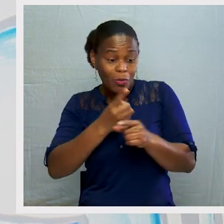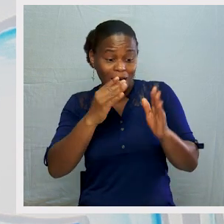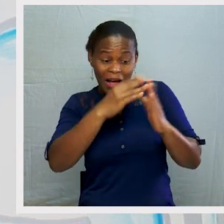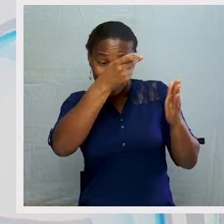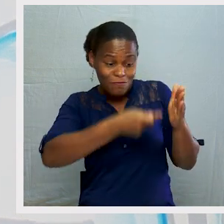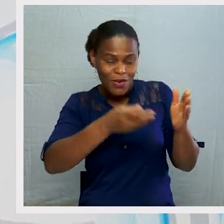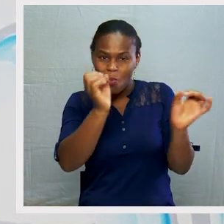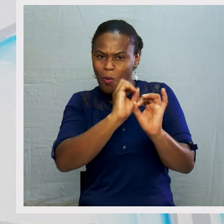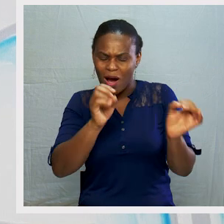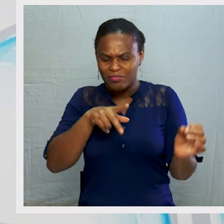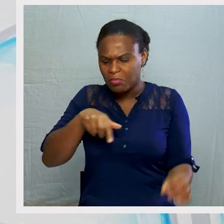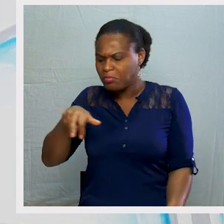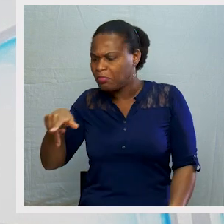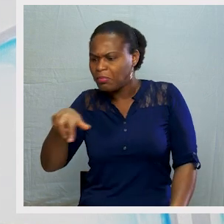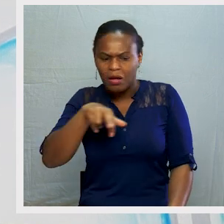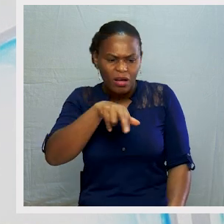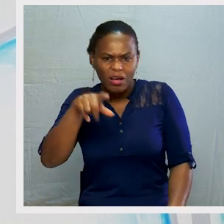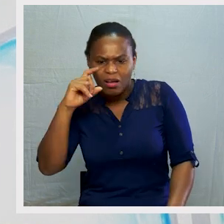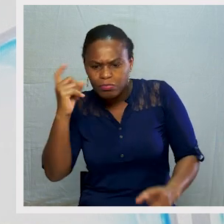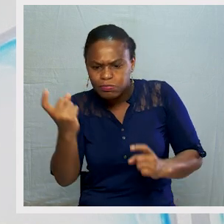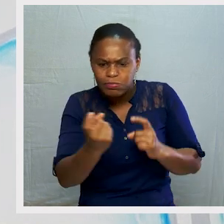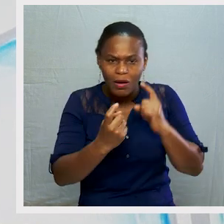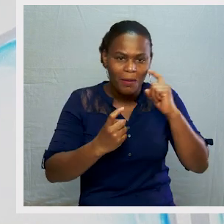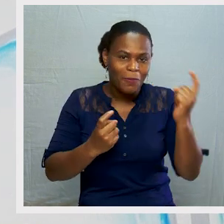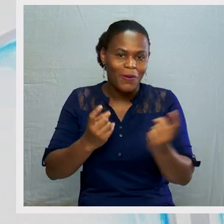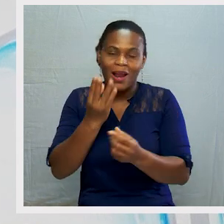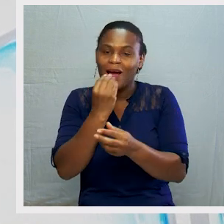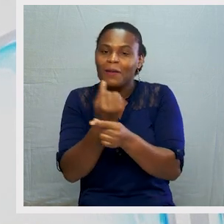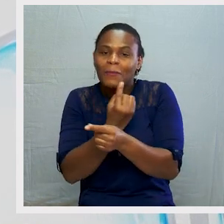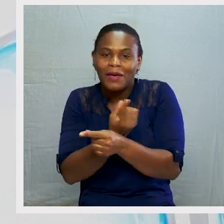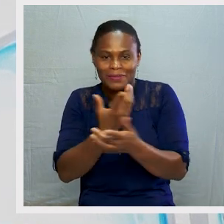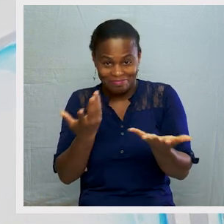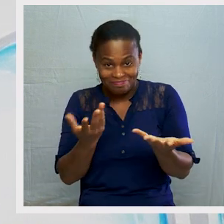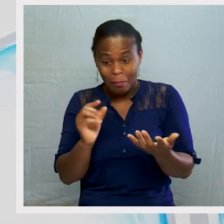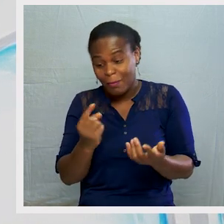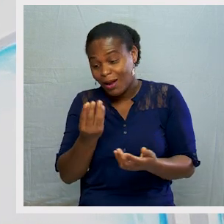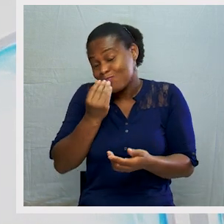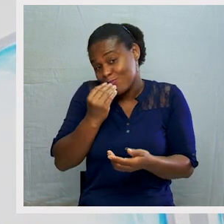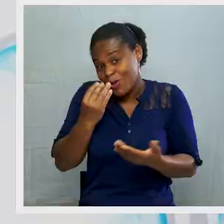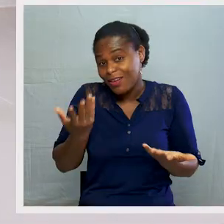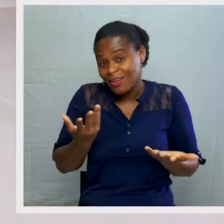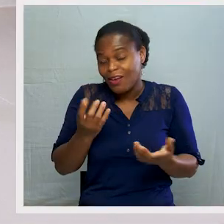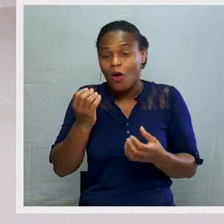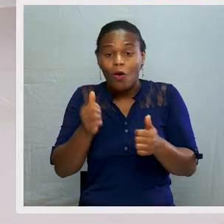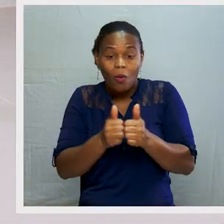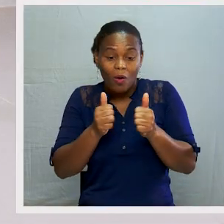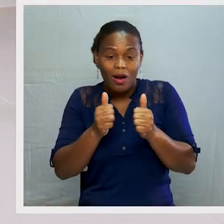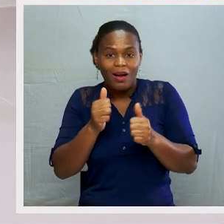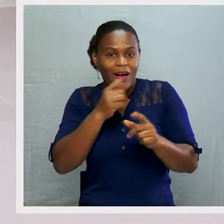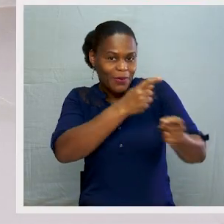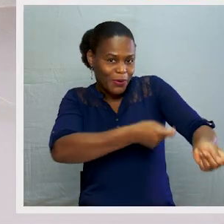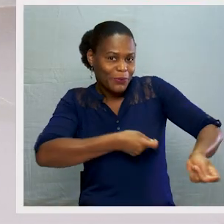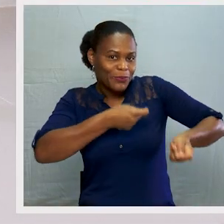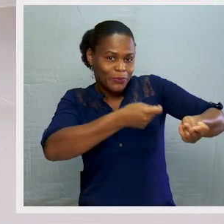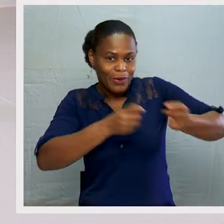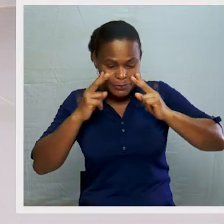fixa. Saíam de um lado para o outro à procura de alimentos para se alimentarem. Então, com a descoberta da